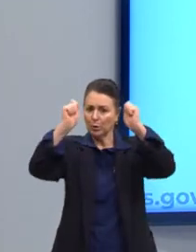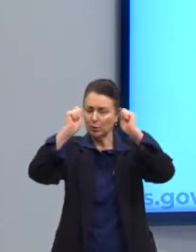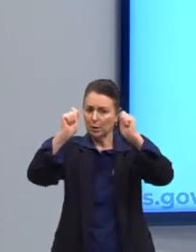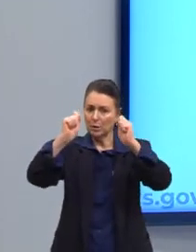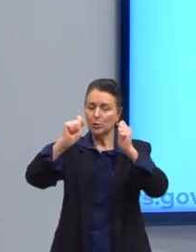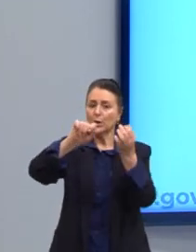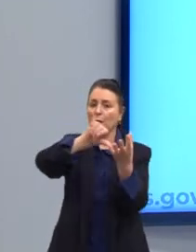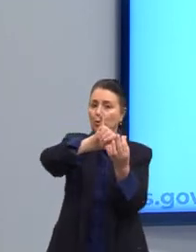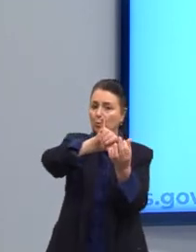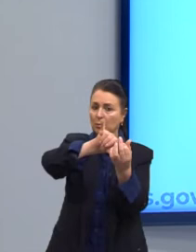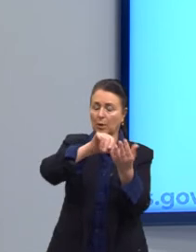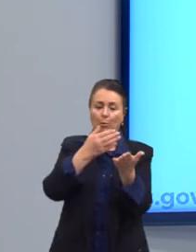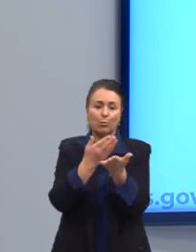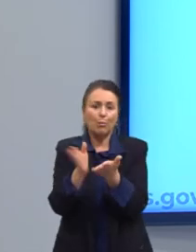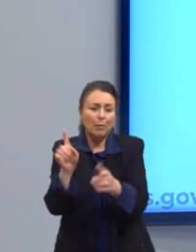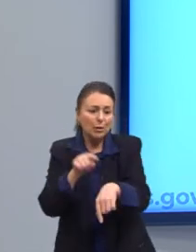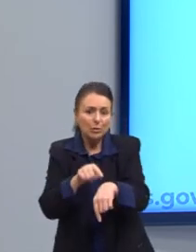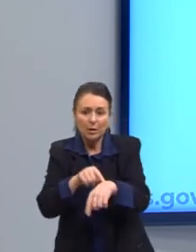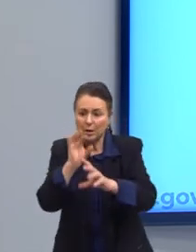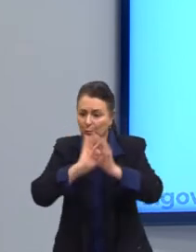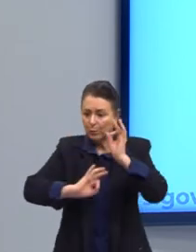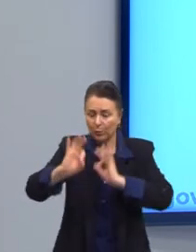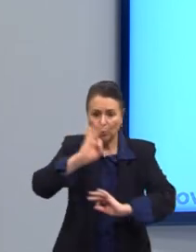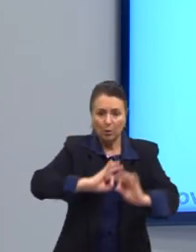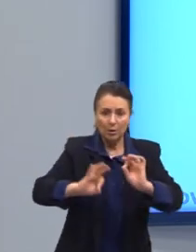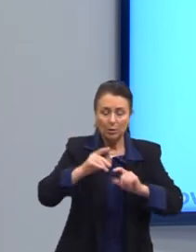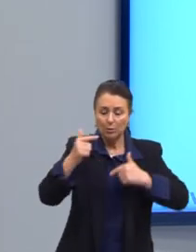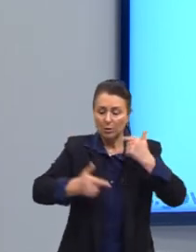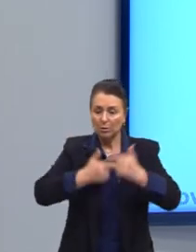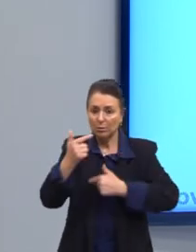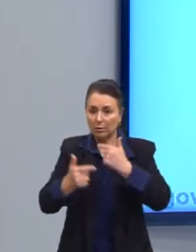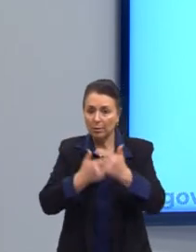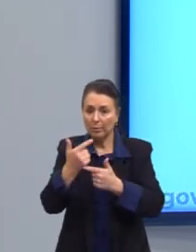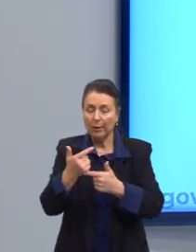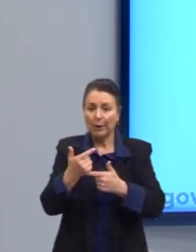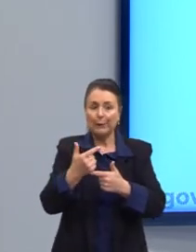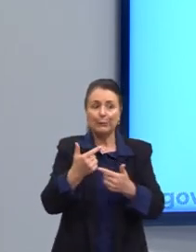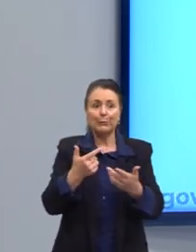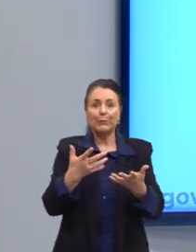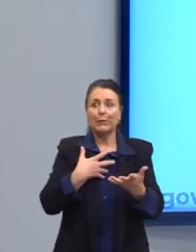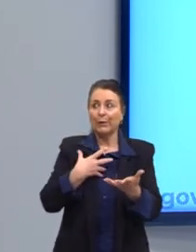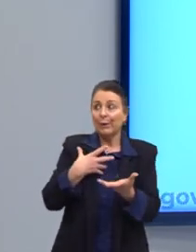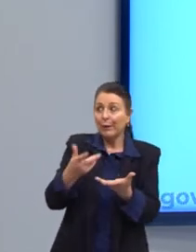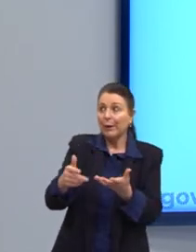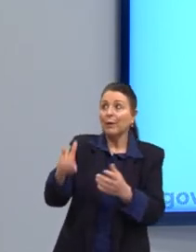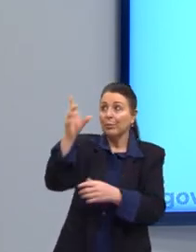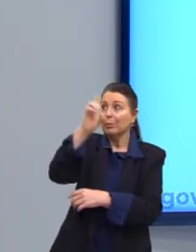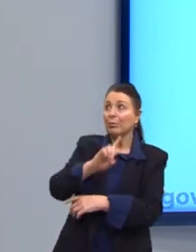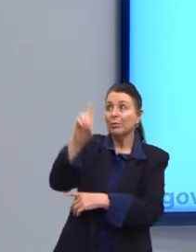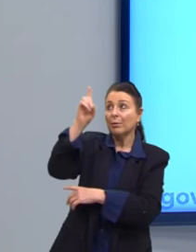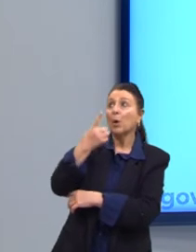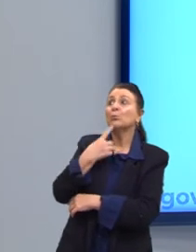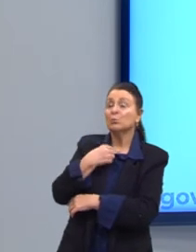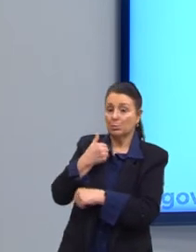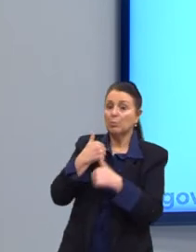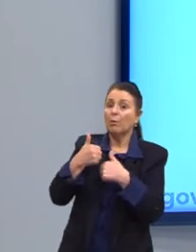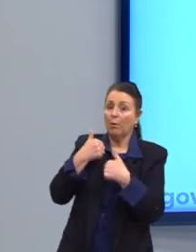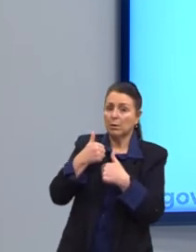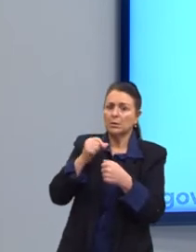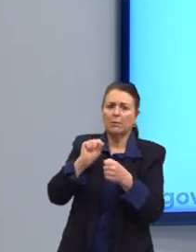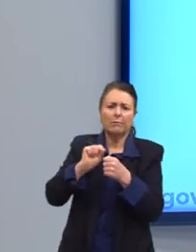nós já vimos, não perder tempo, se organizar, é o trabalho como sinal de salvação, etc. vai fazer com que as pessoas